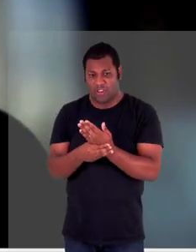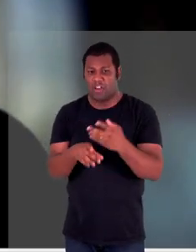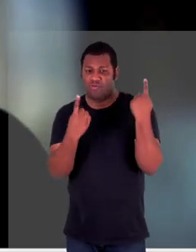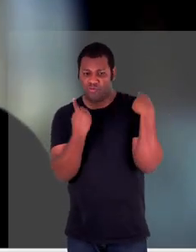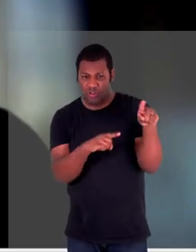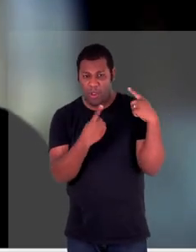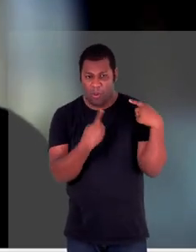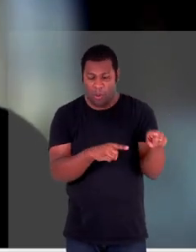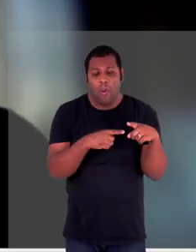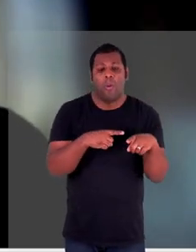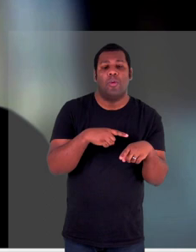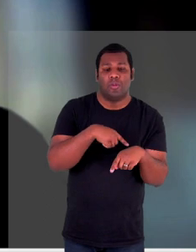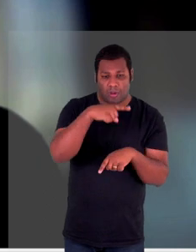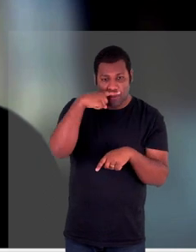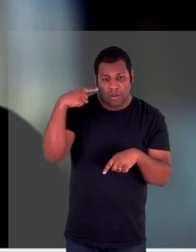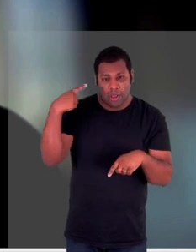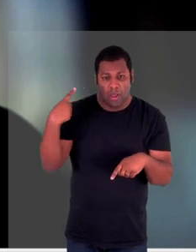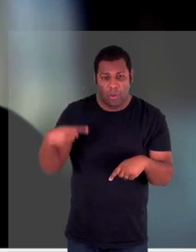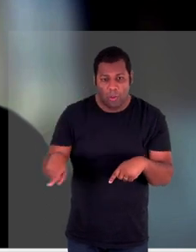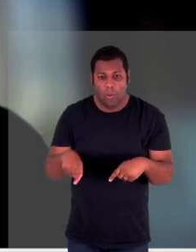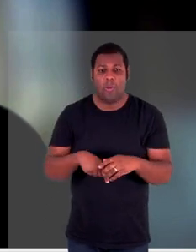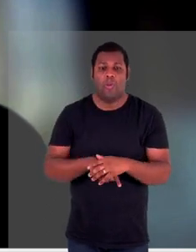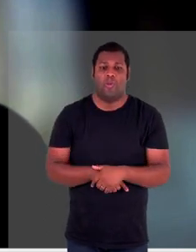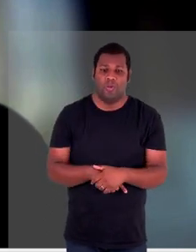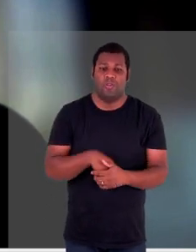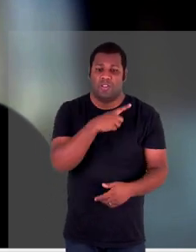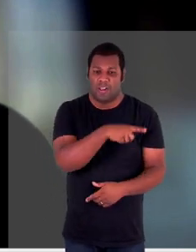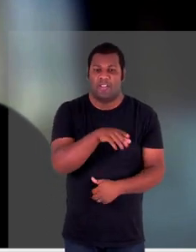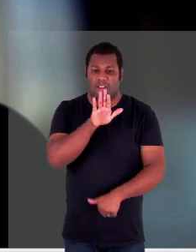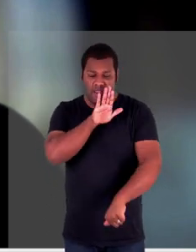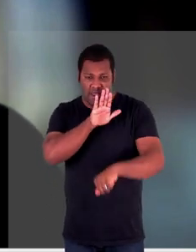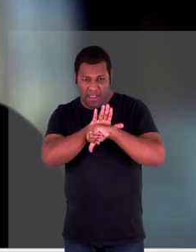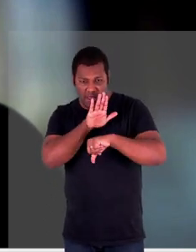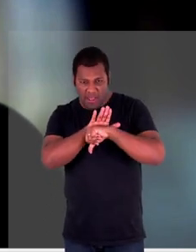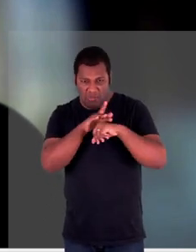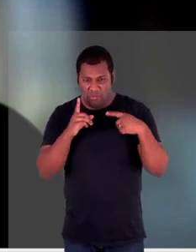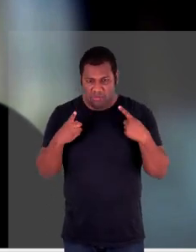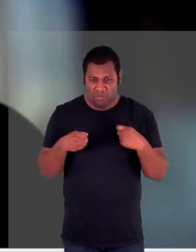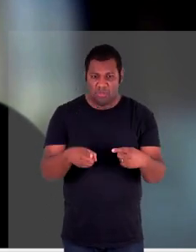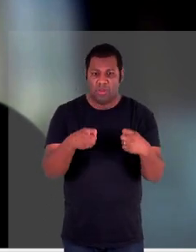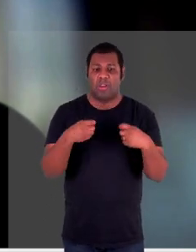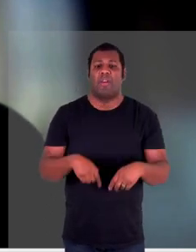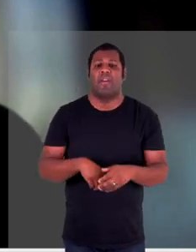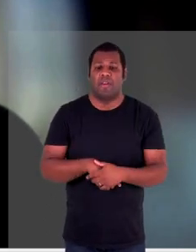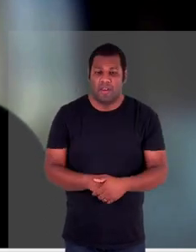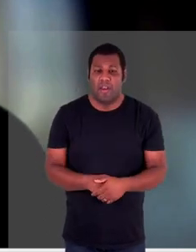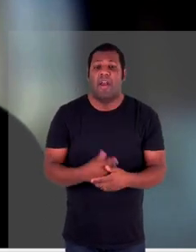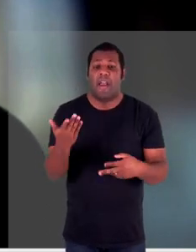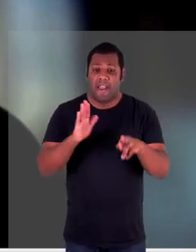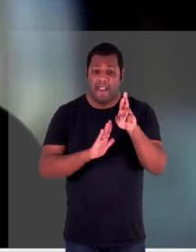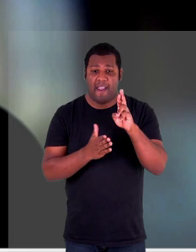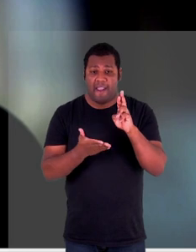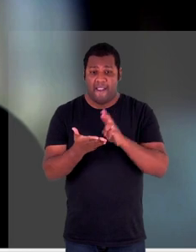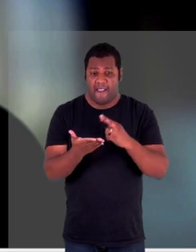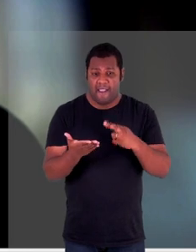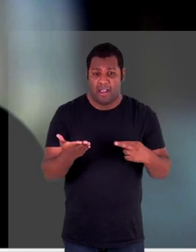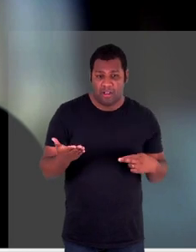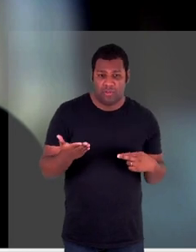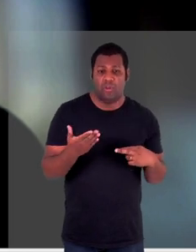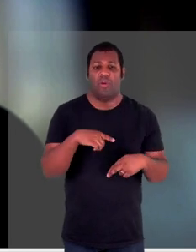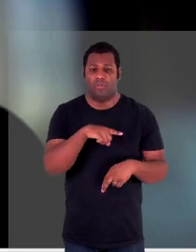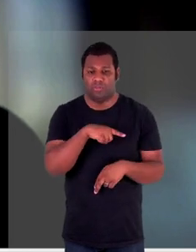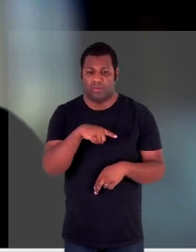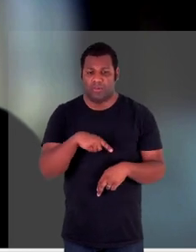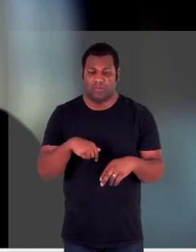generais processos analisando crimes de guerra relatórios por parte da ANTI internacional toda essa